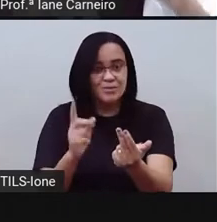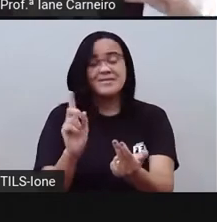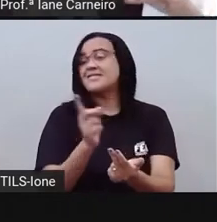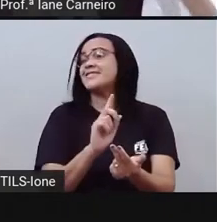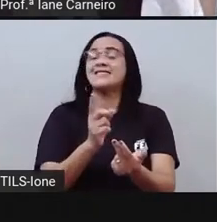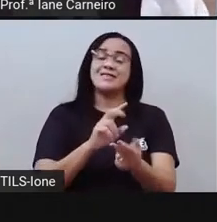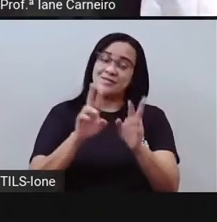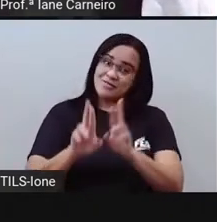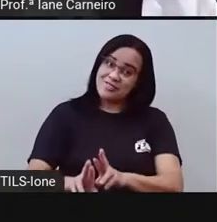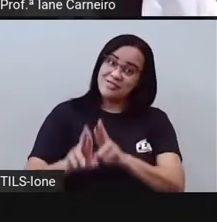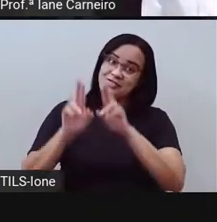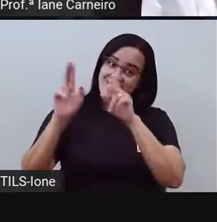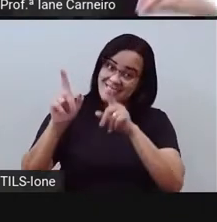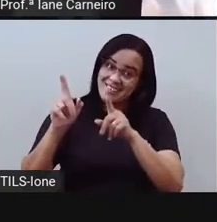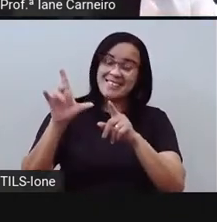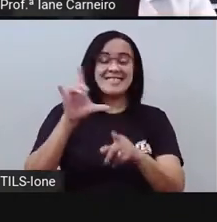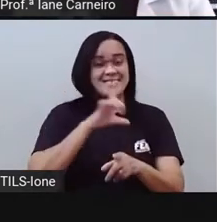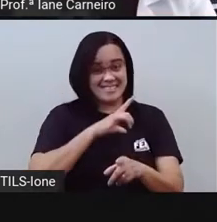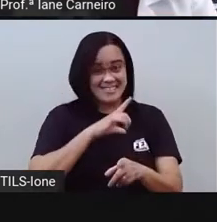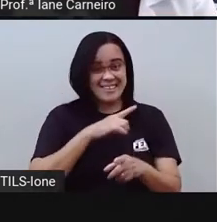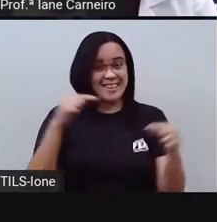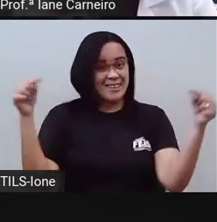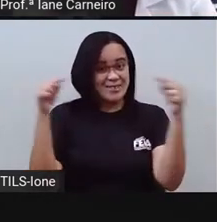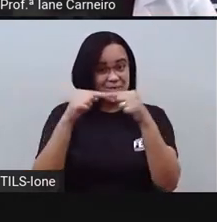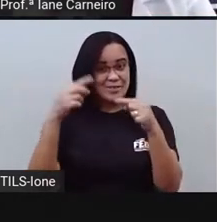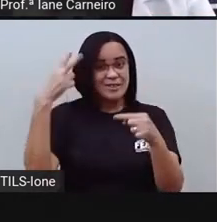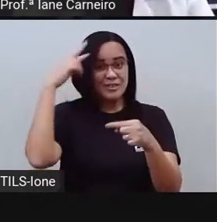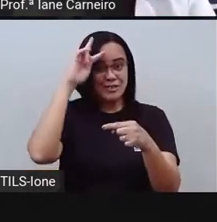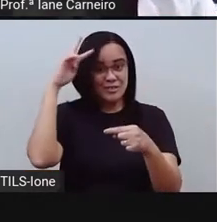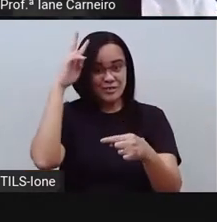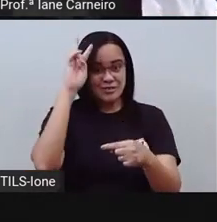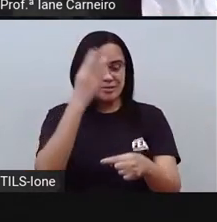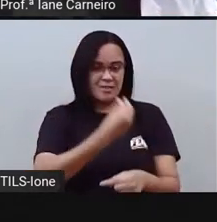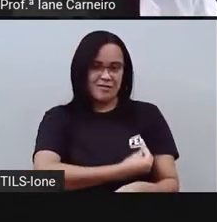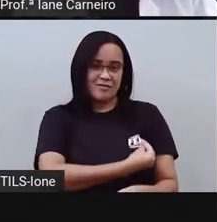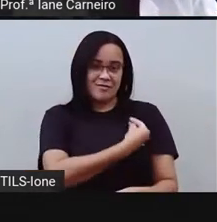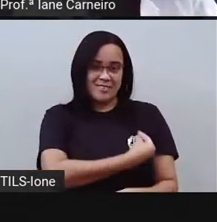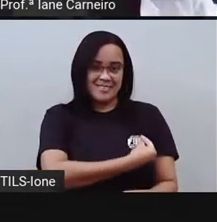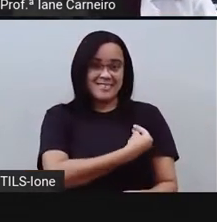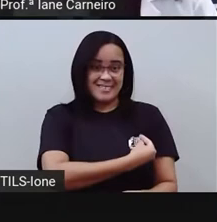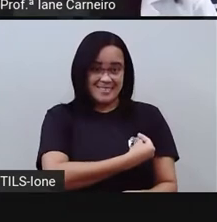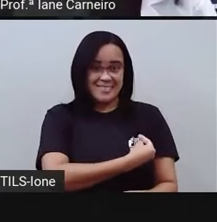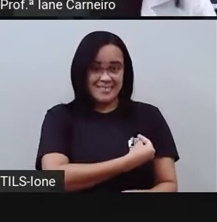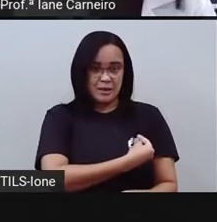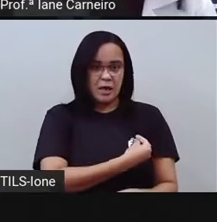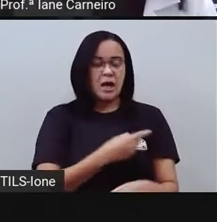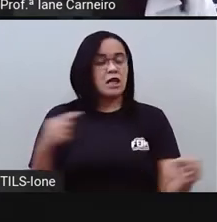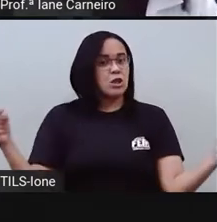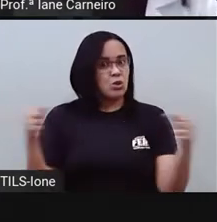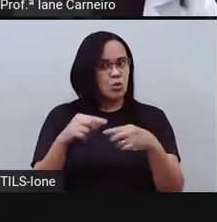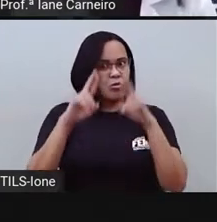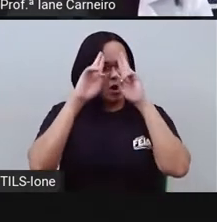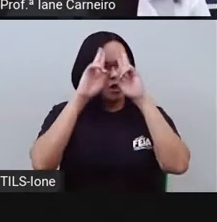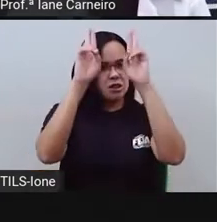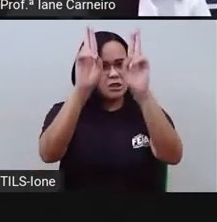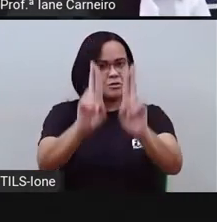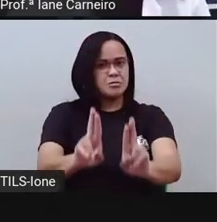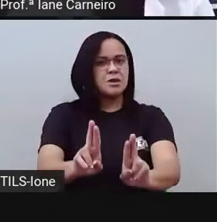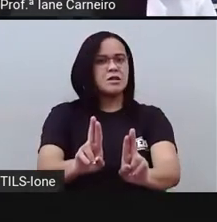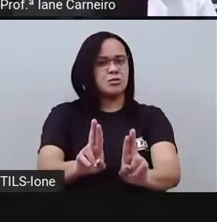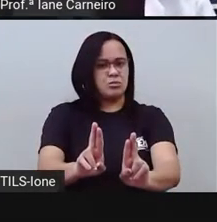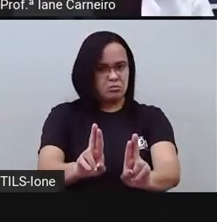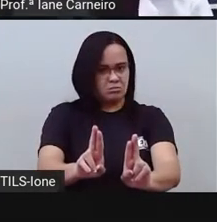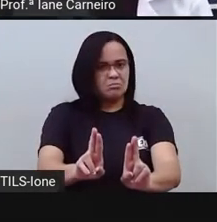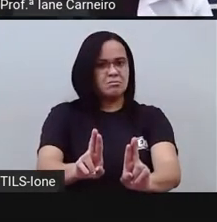isso tem a ver também com nossa história de vida, né, e por isso aqui entra o respeito, né, é daqui que entra o respeito,